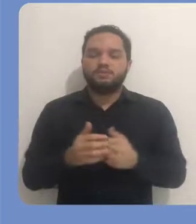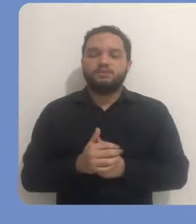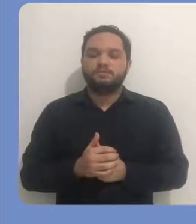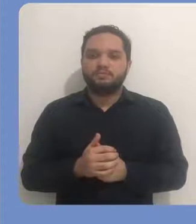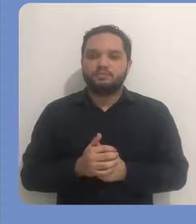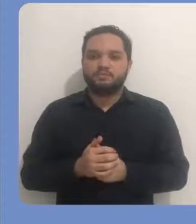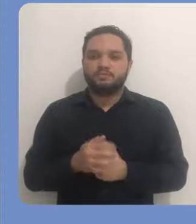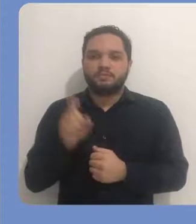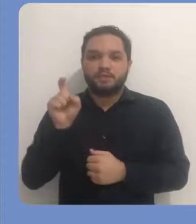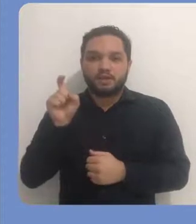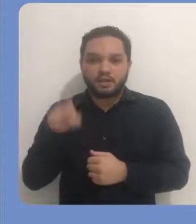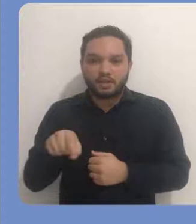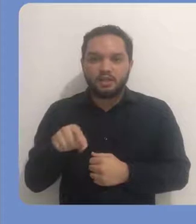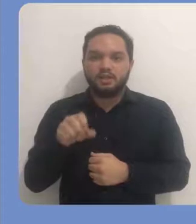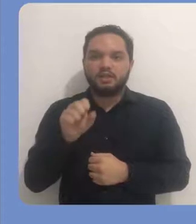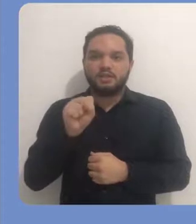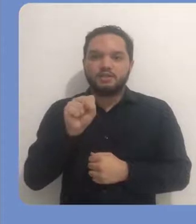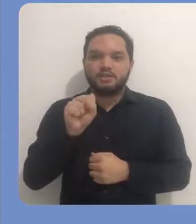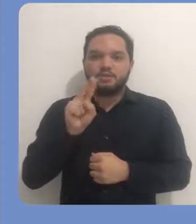em Submissão completa.